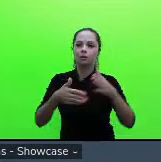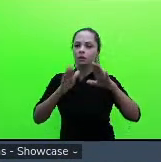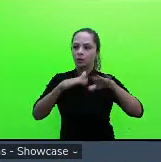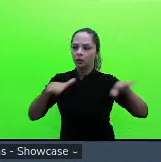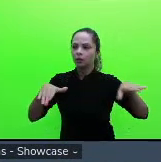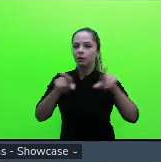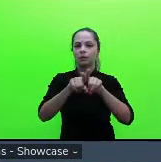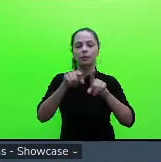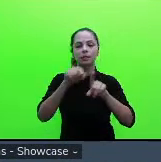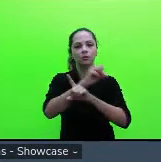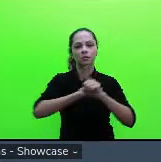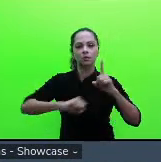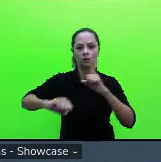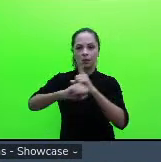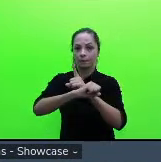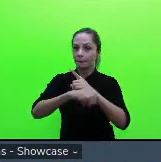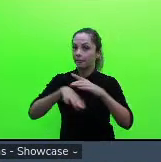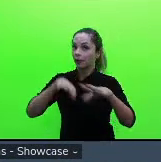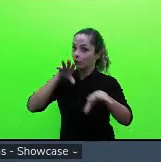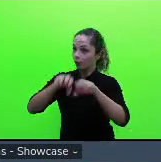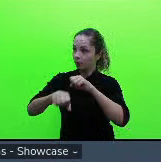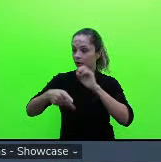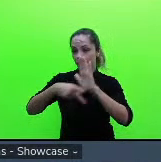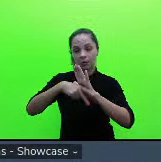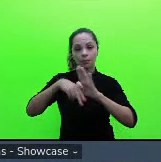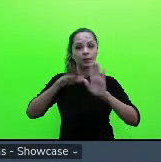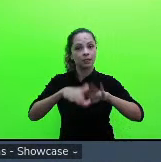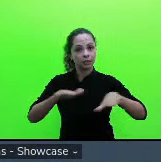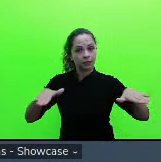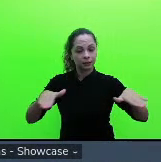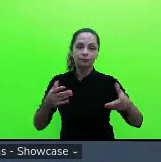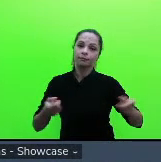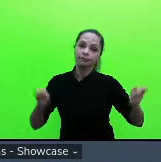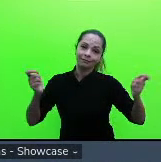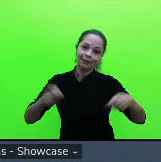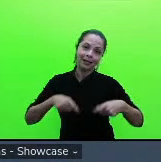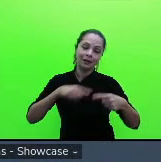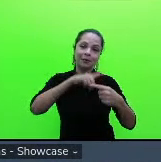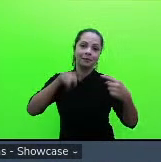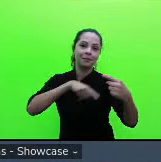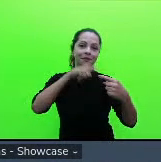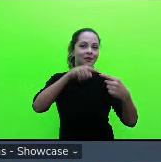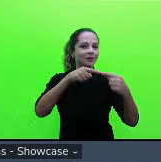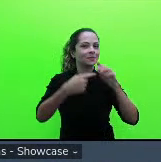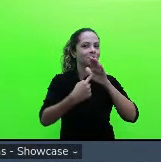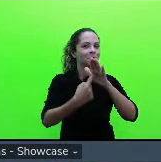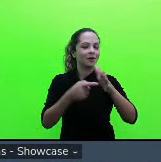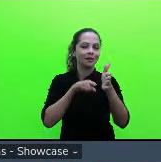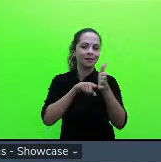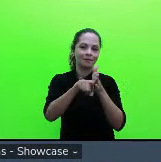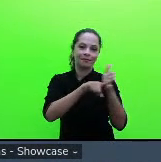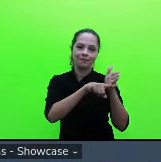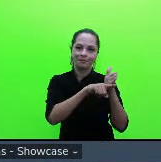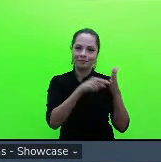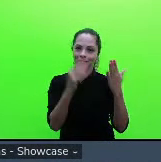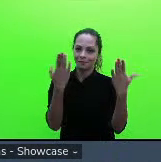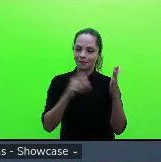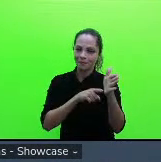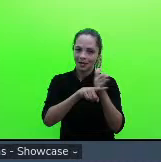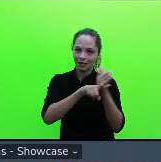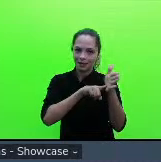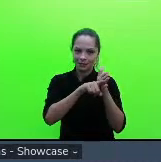da formação da criança o que permite diante do objetivo dessa pesquisa é afirmar a importância